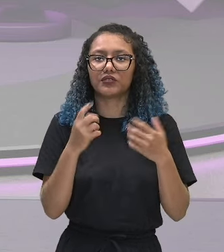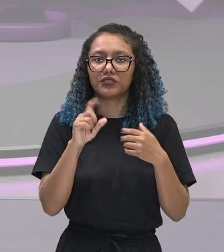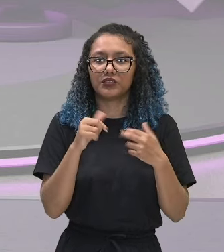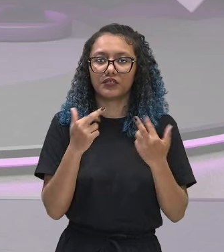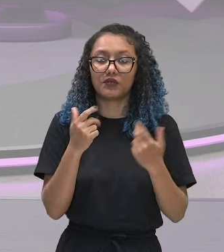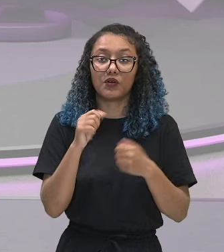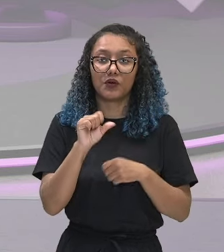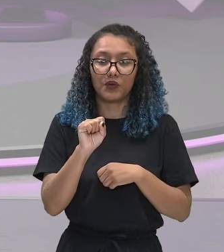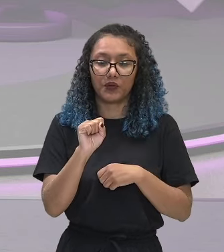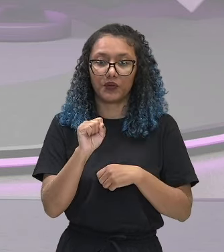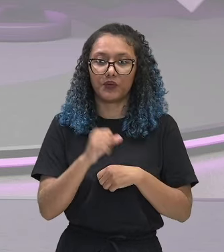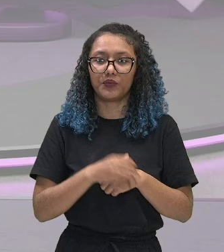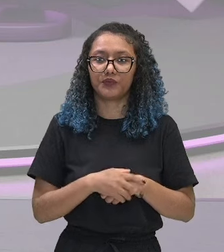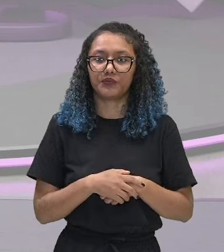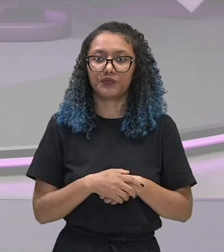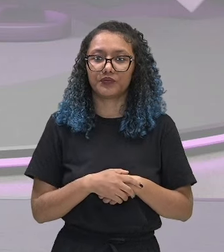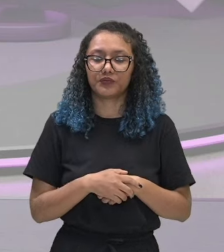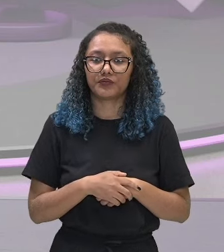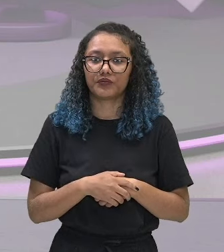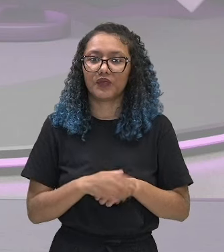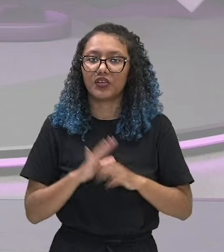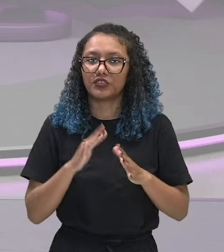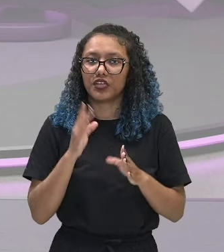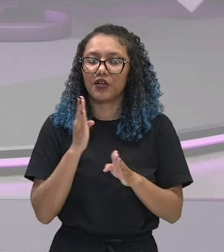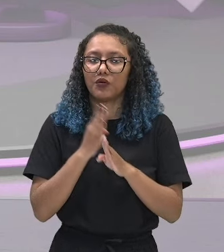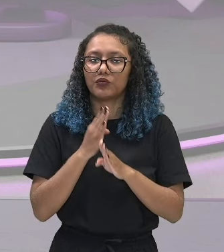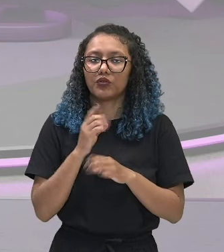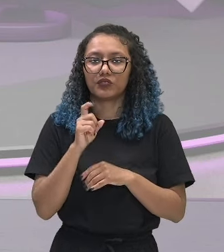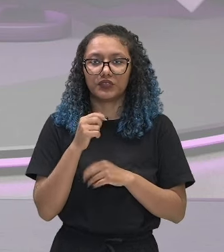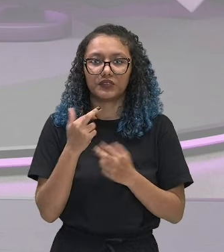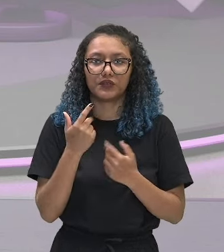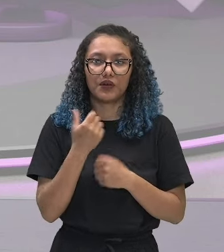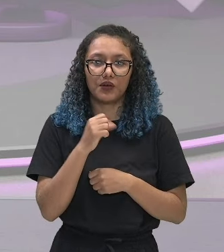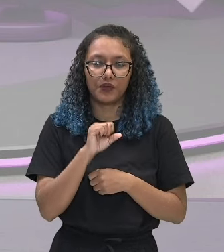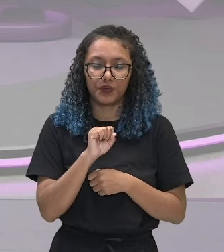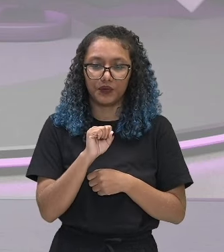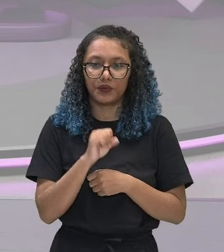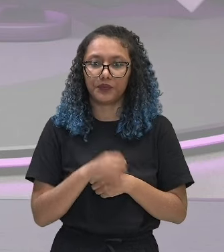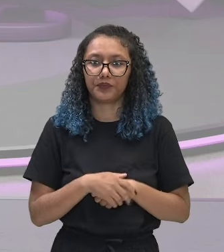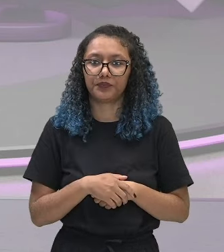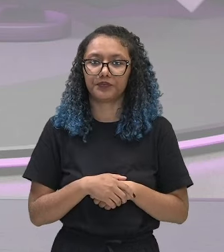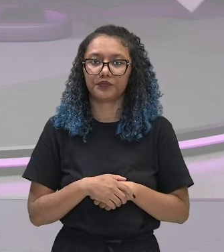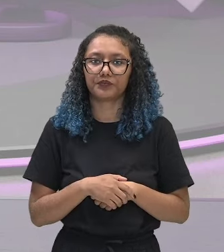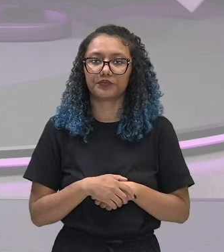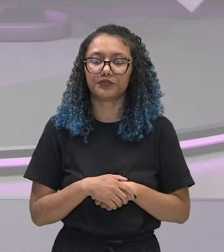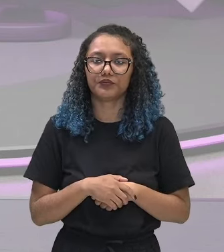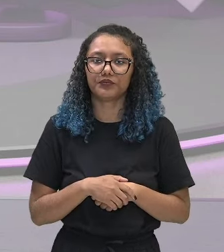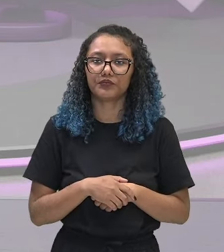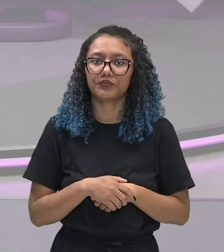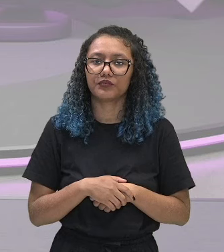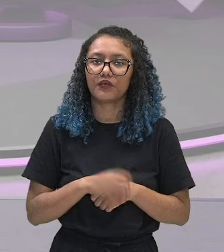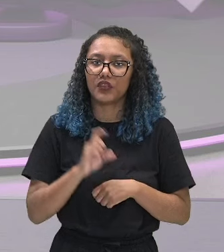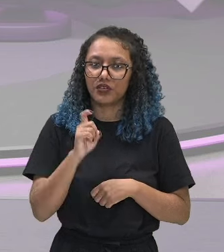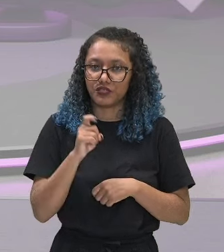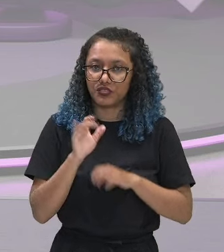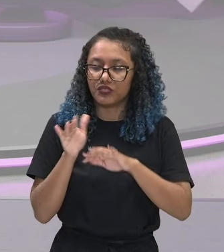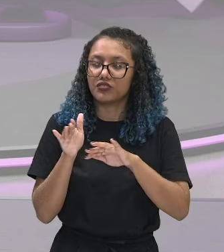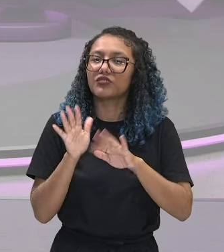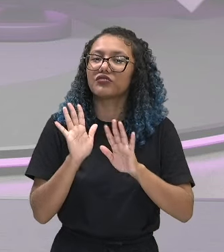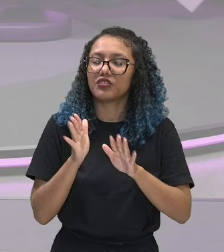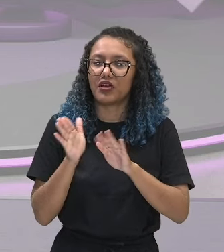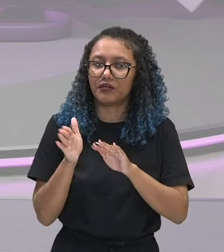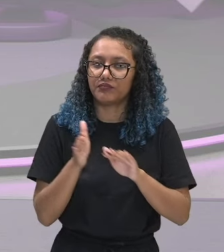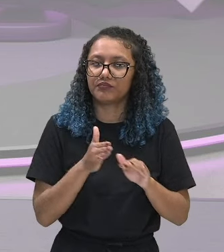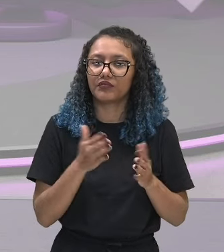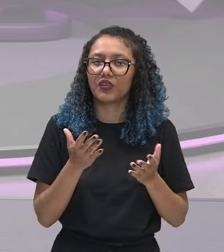Então já temos o valor de x que é igual a 8. Calculamos aí o valor de x. Agora a gente vai voltar para